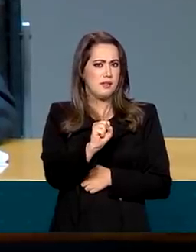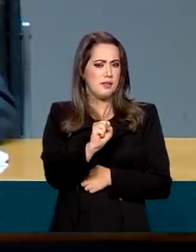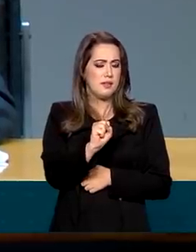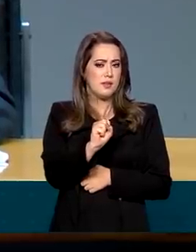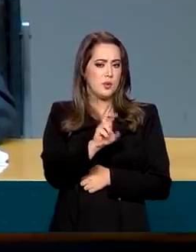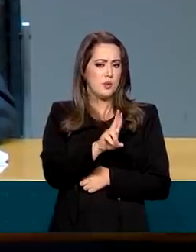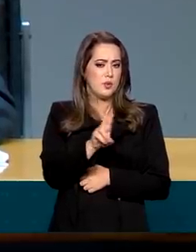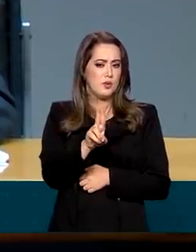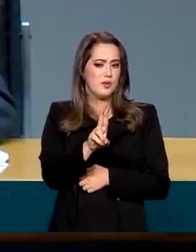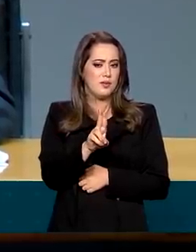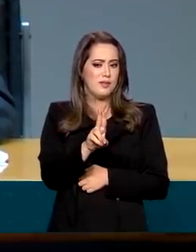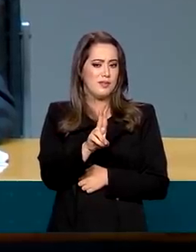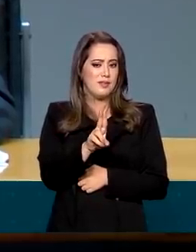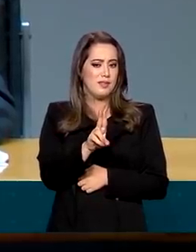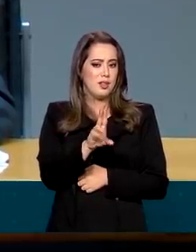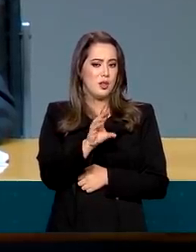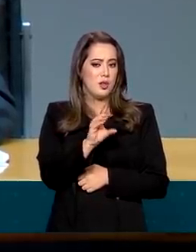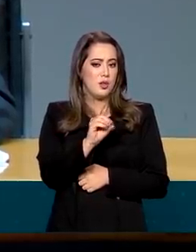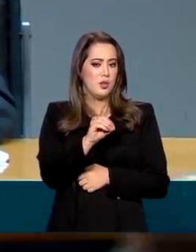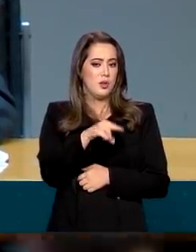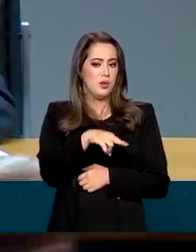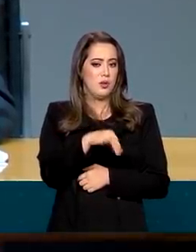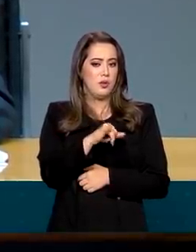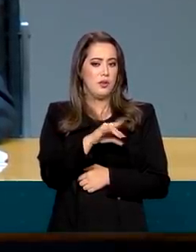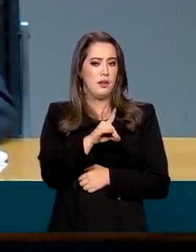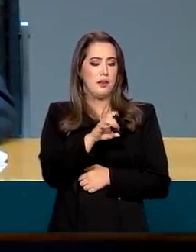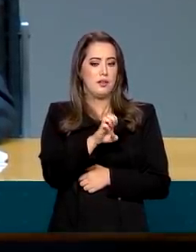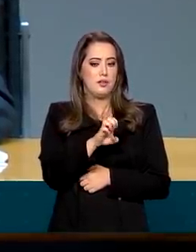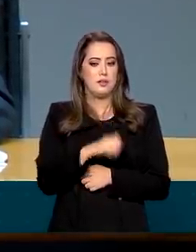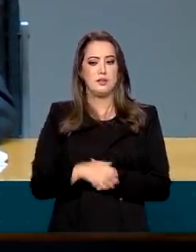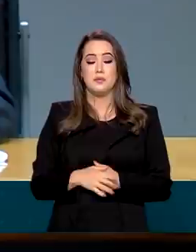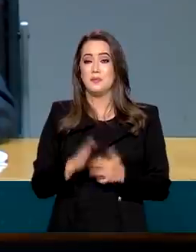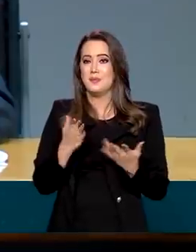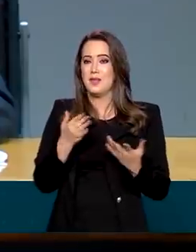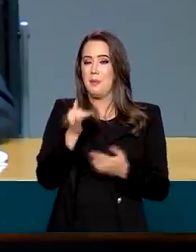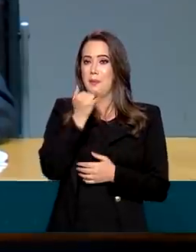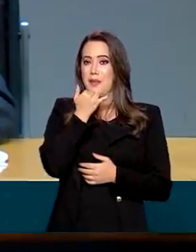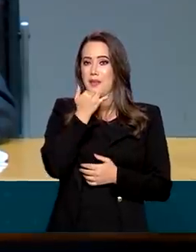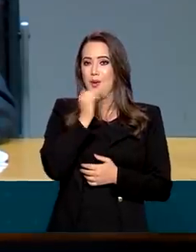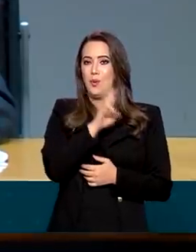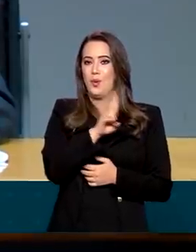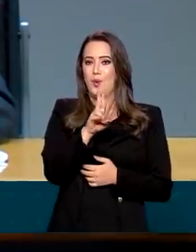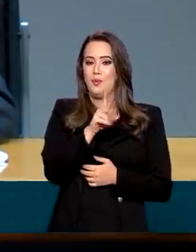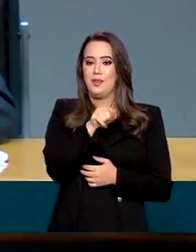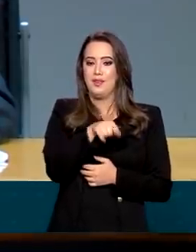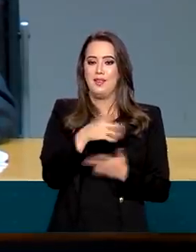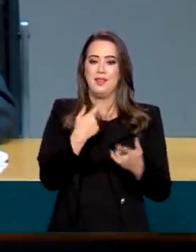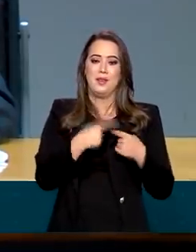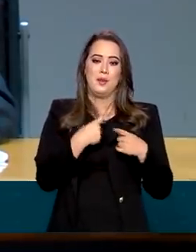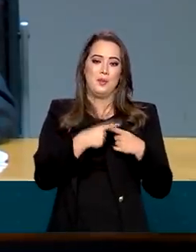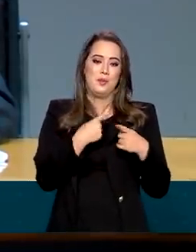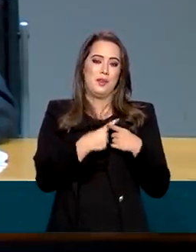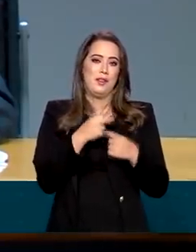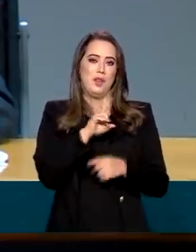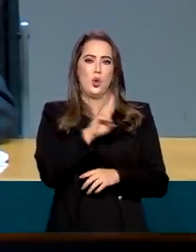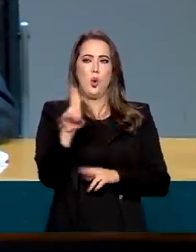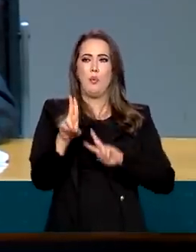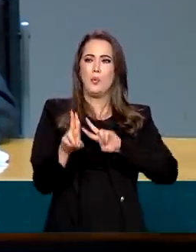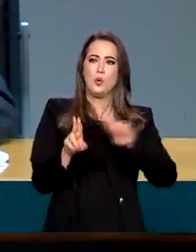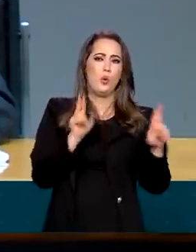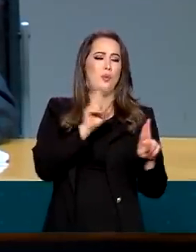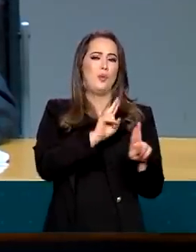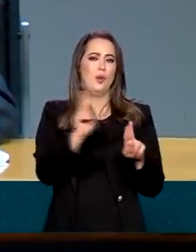Ele é Esteves Colnago, ele não tem o André, né? Então, eu vou dizer porque é o alto vale, porque andaram levando o nome lá